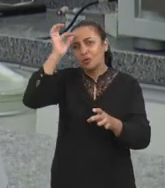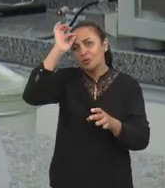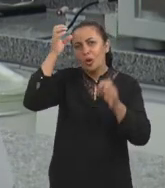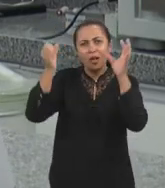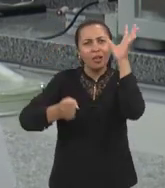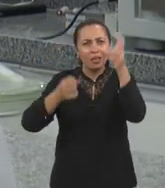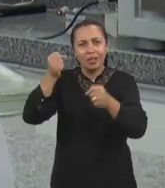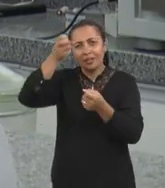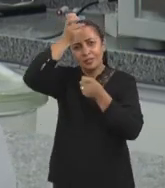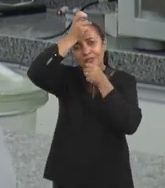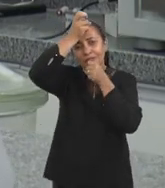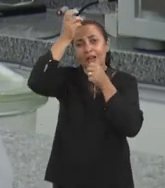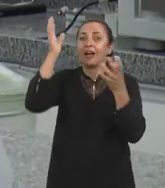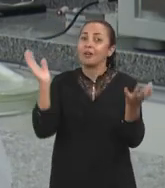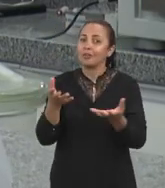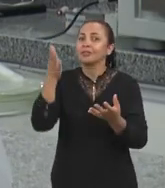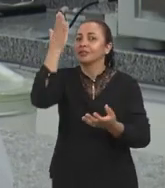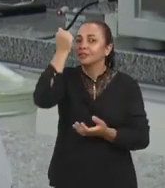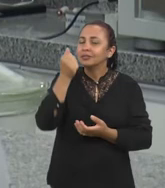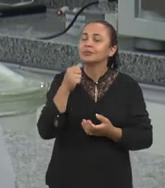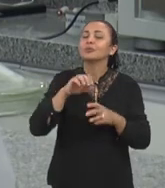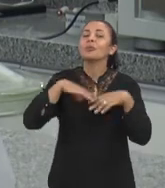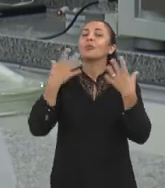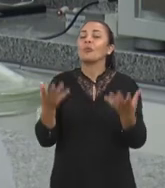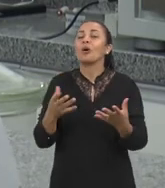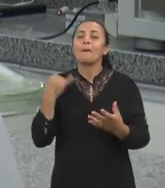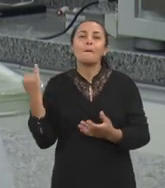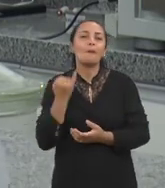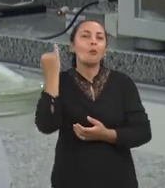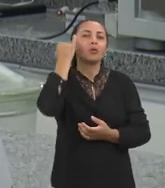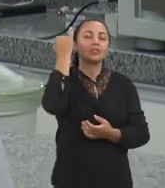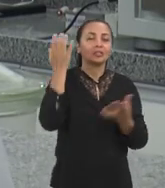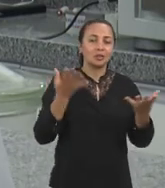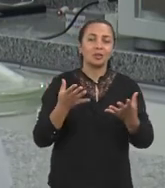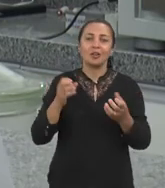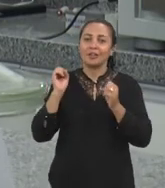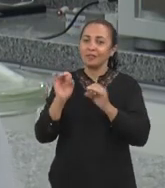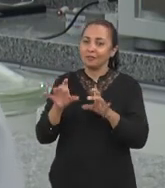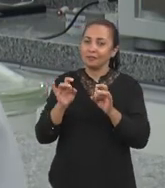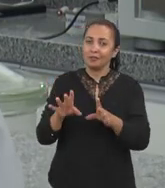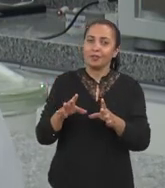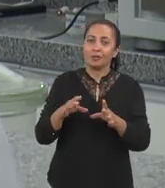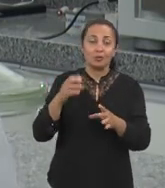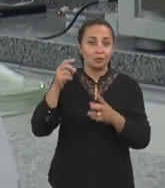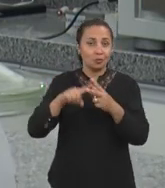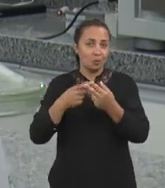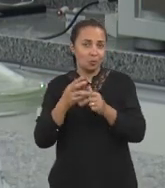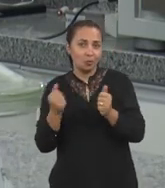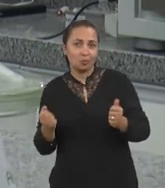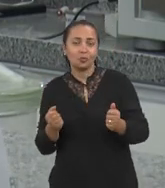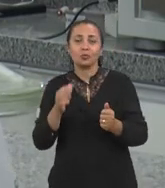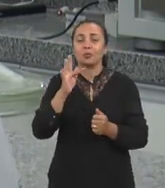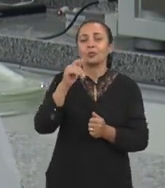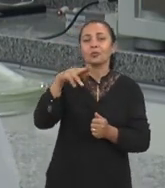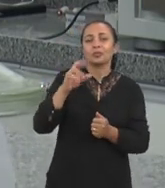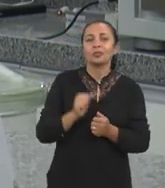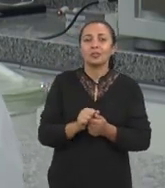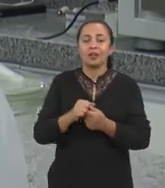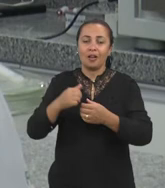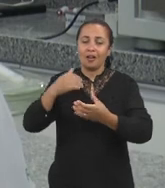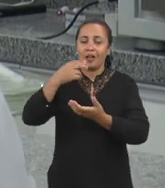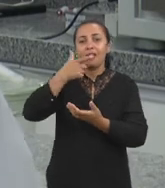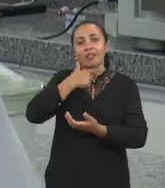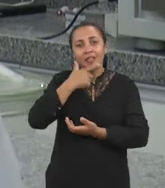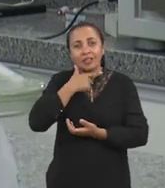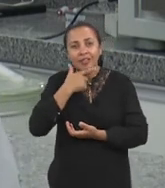sabem quão grande é o potencial desse leite de cabra e agora vendem um produto funcional. Então, conseguem agregar na produção de queijo, na